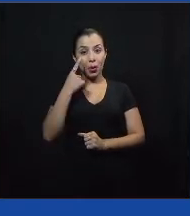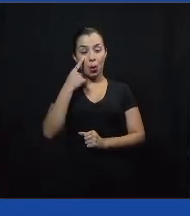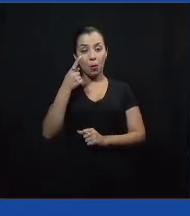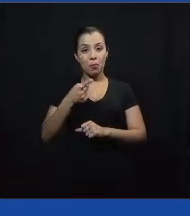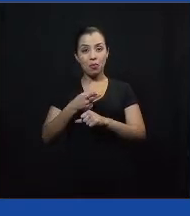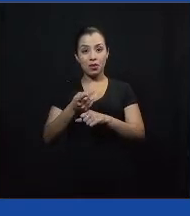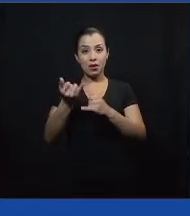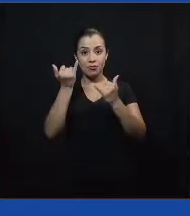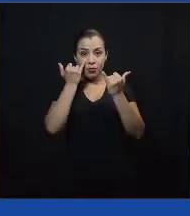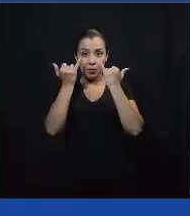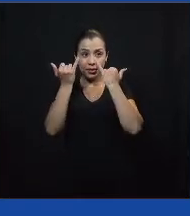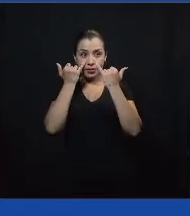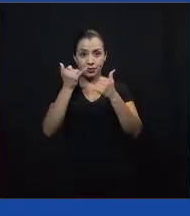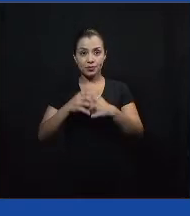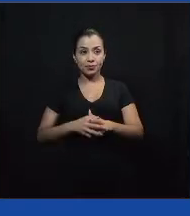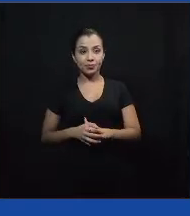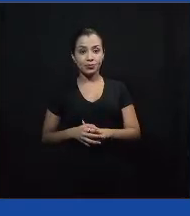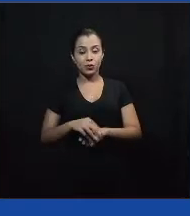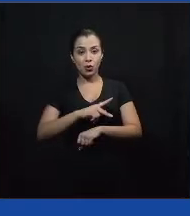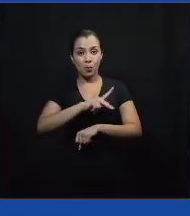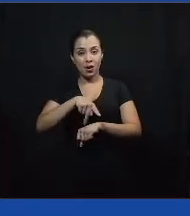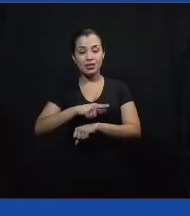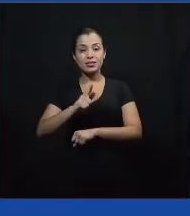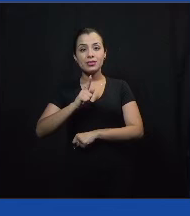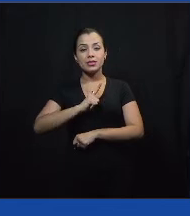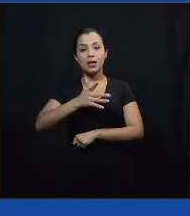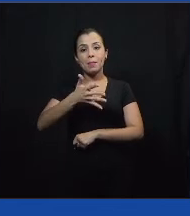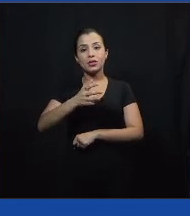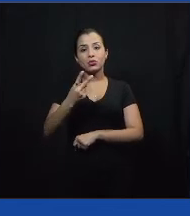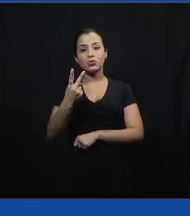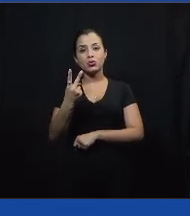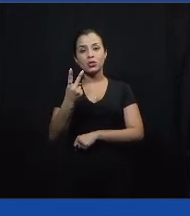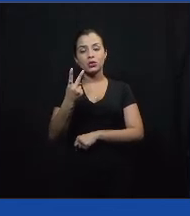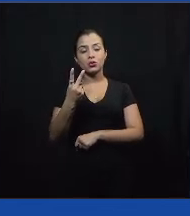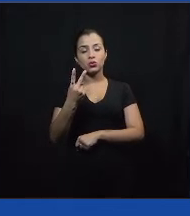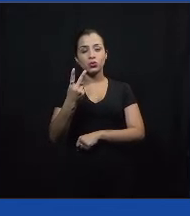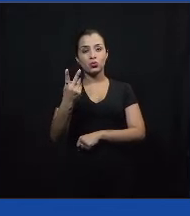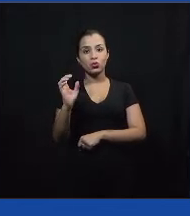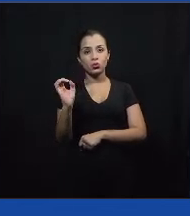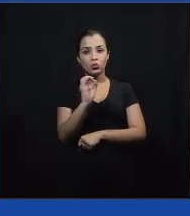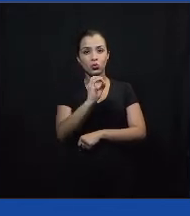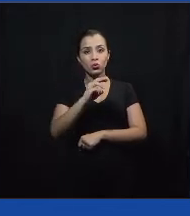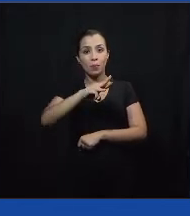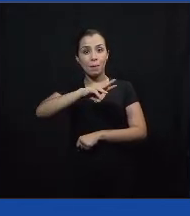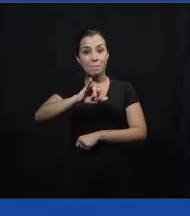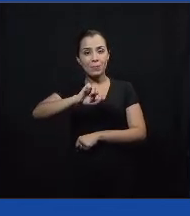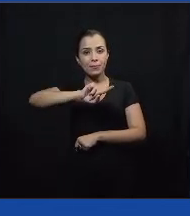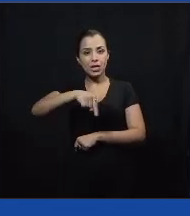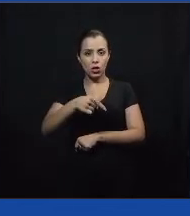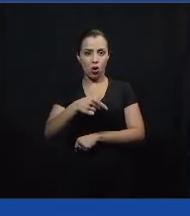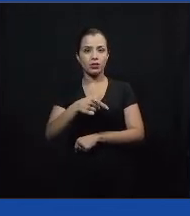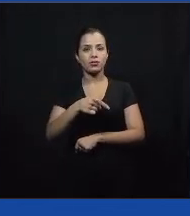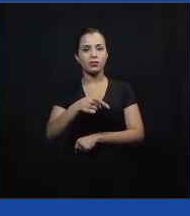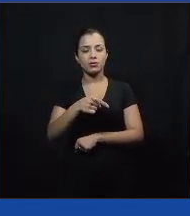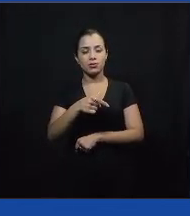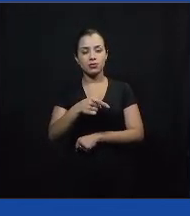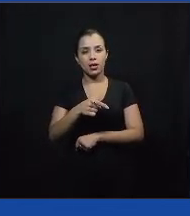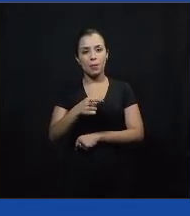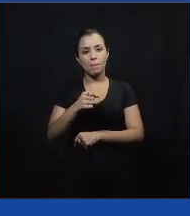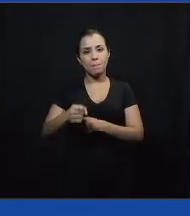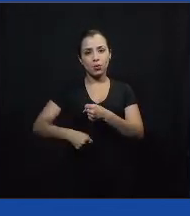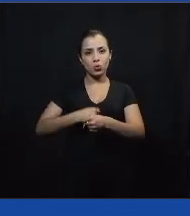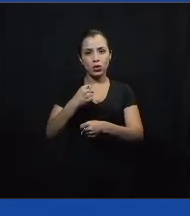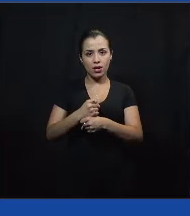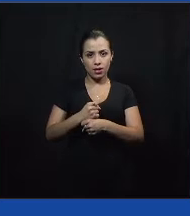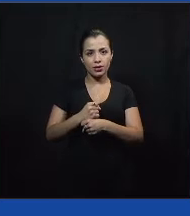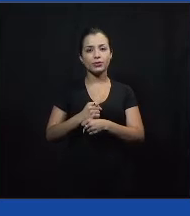o país perde cerca de 200 bilhões por ano, deixando cerca de 17% dos jovens fora da escola, do ensino